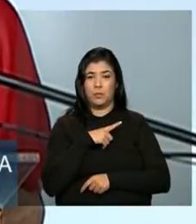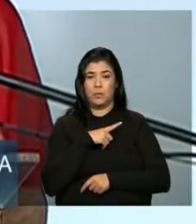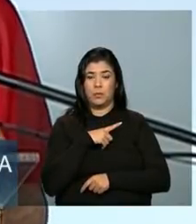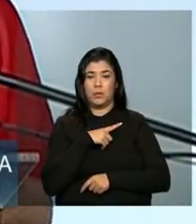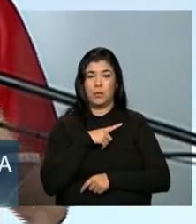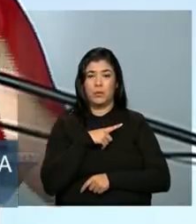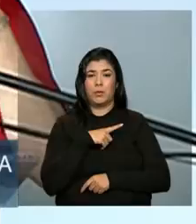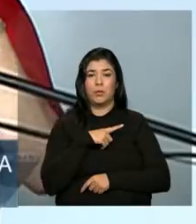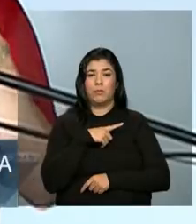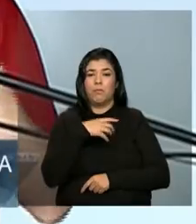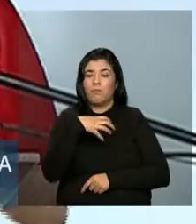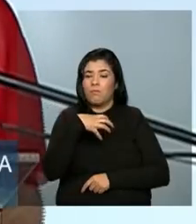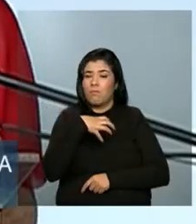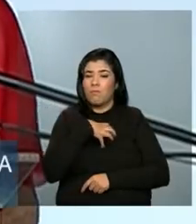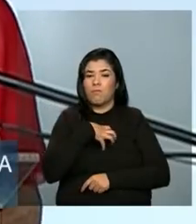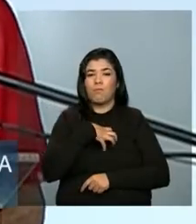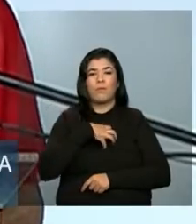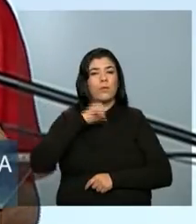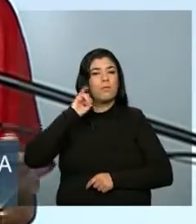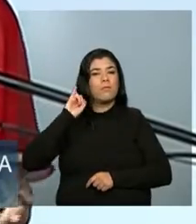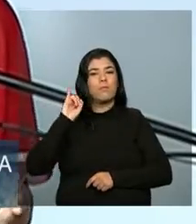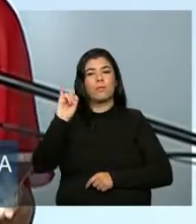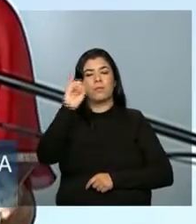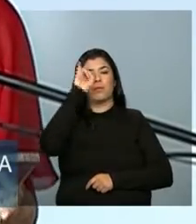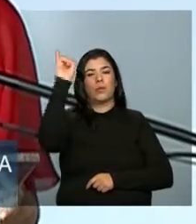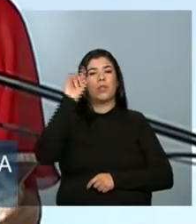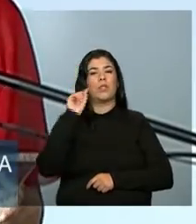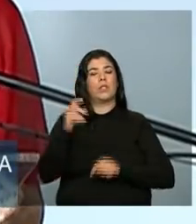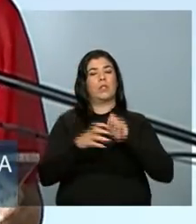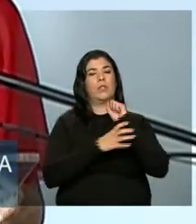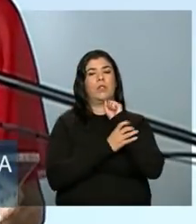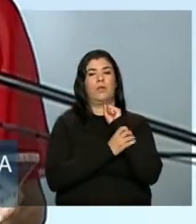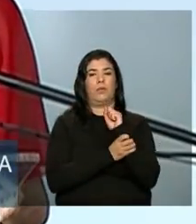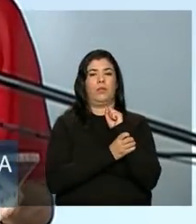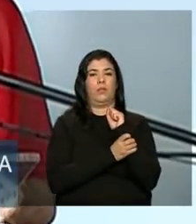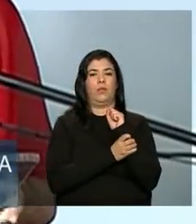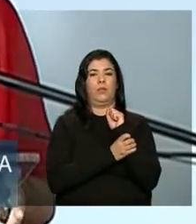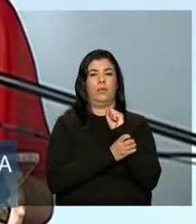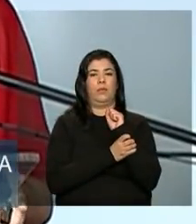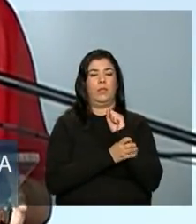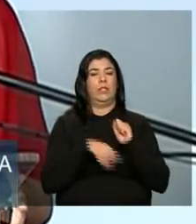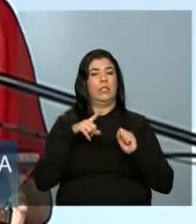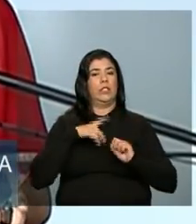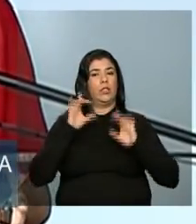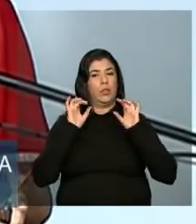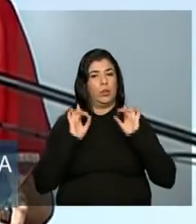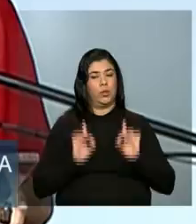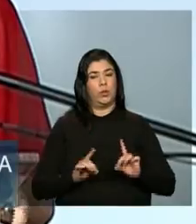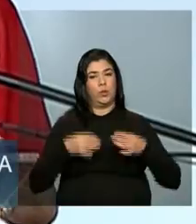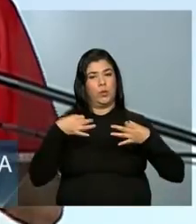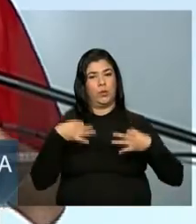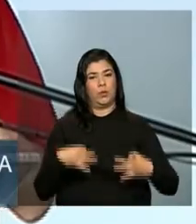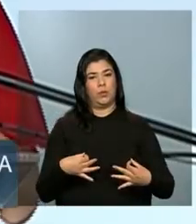muito, é fundamental que se assegure dignidade,